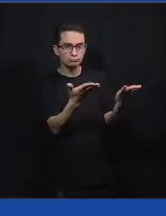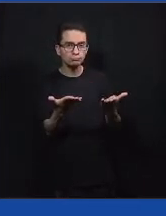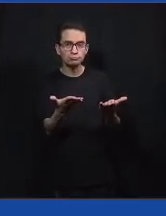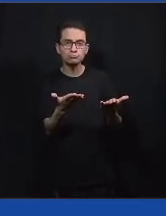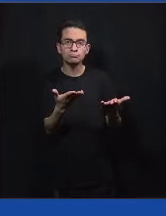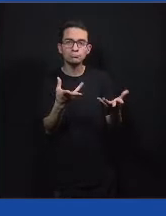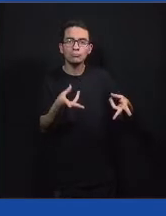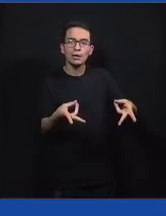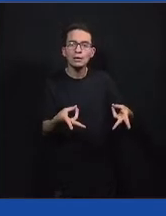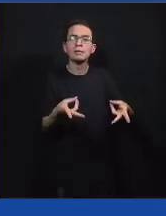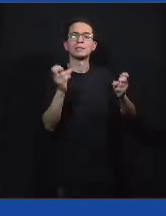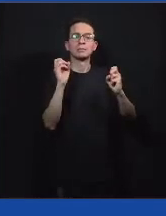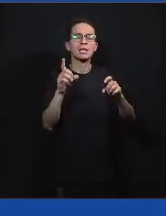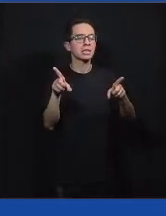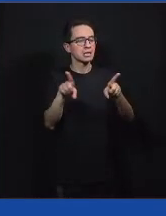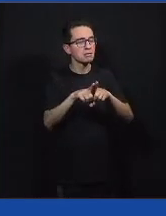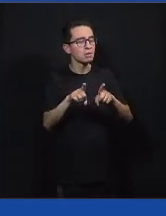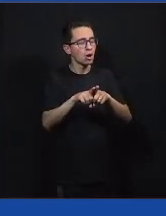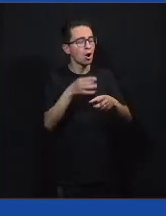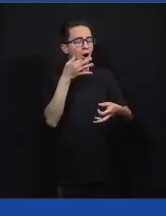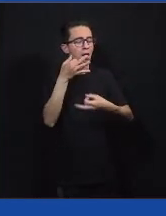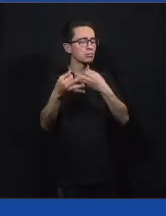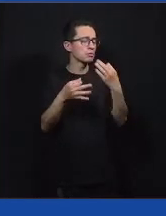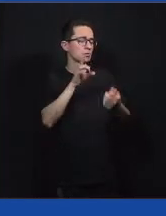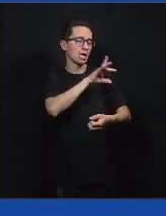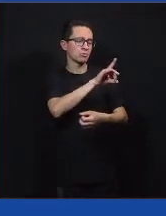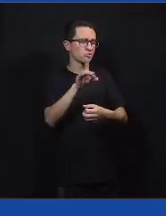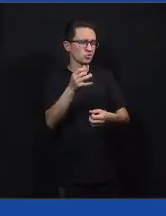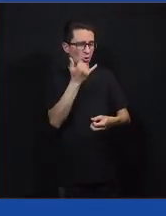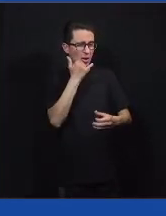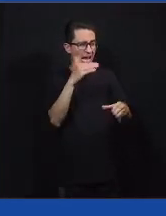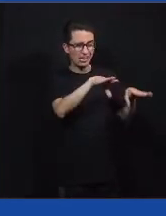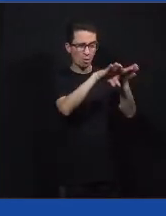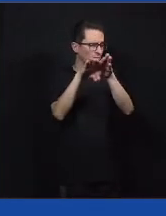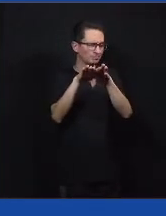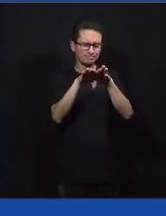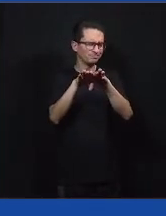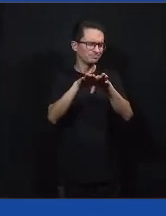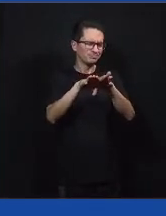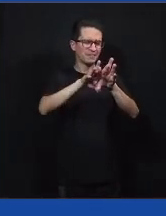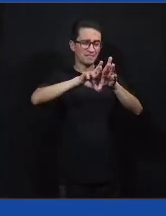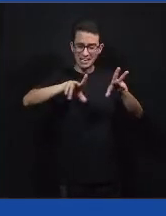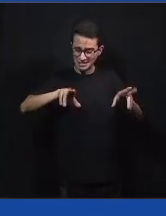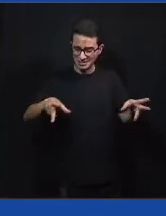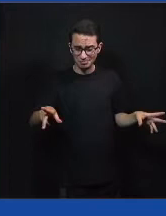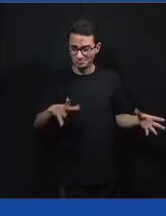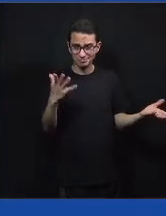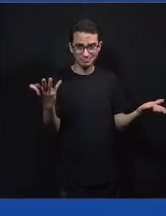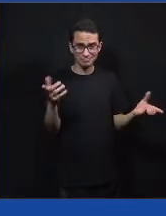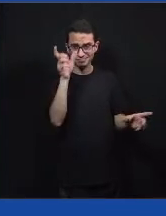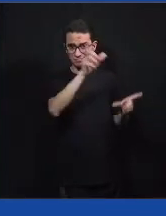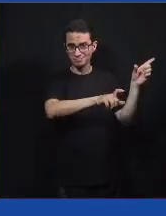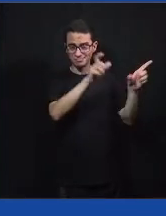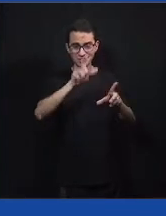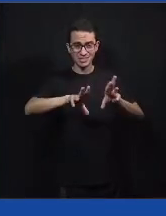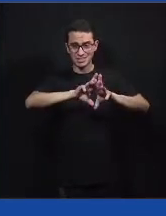respeitar a opinião do outro, porque ninguém é igual. E esse acolhimento, ele vai...